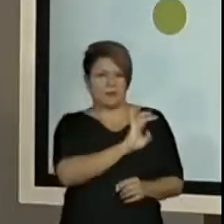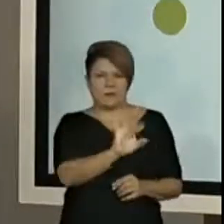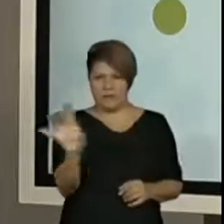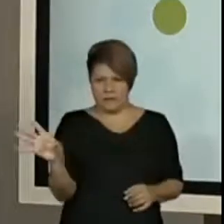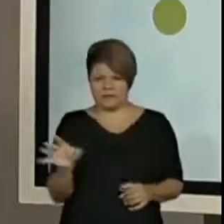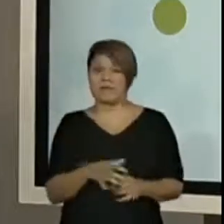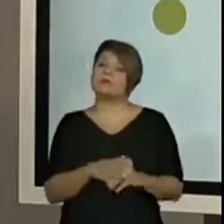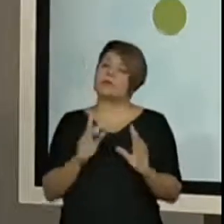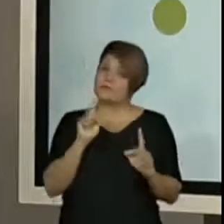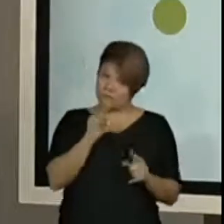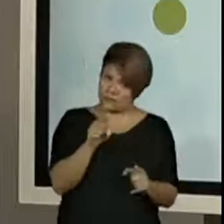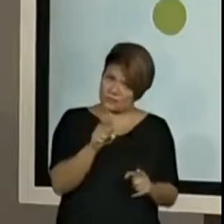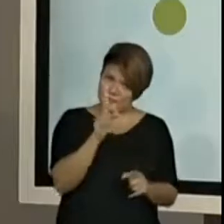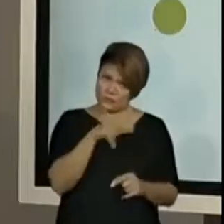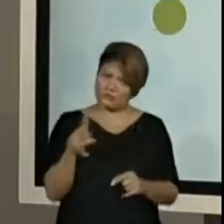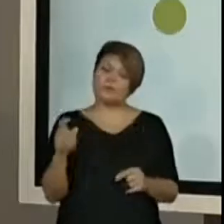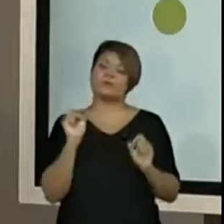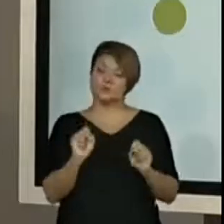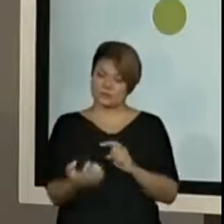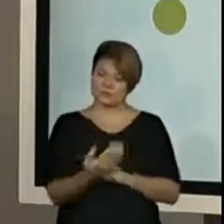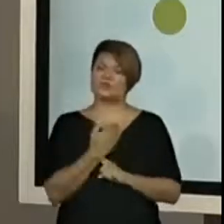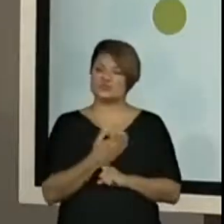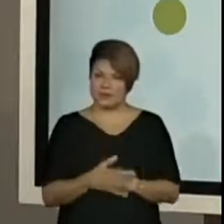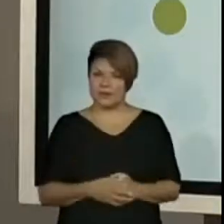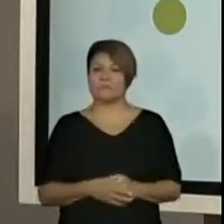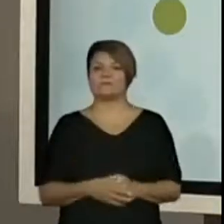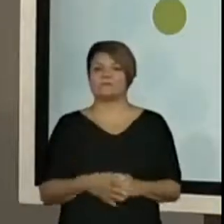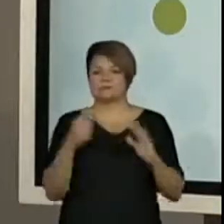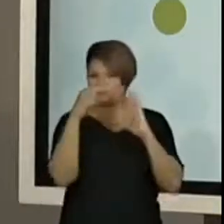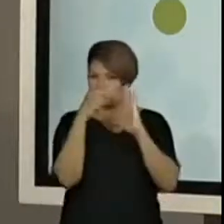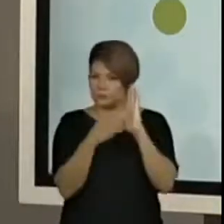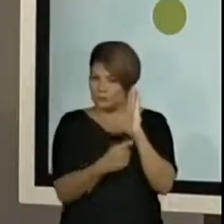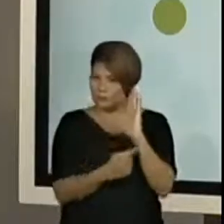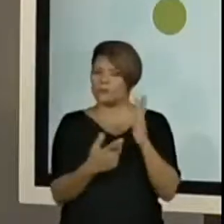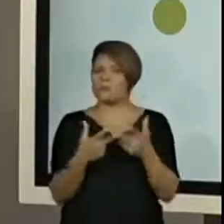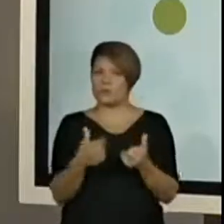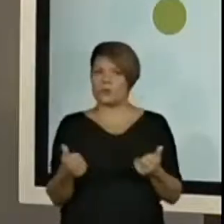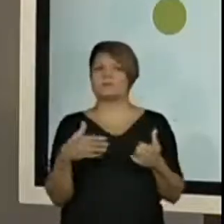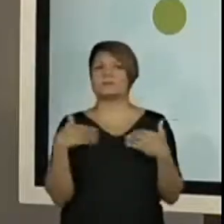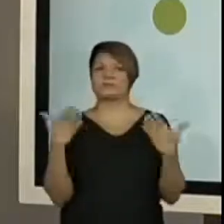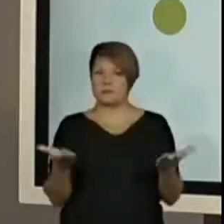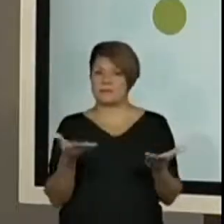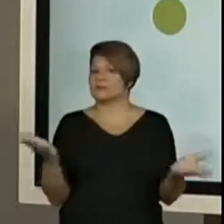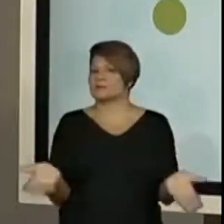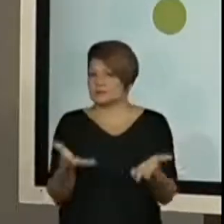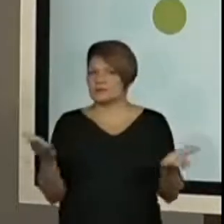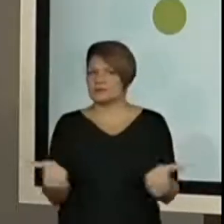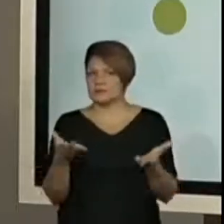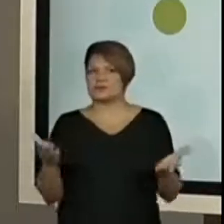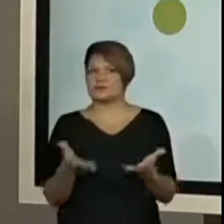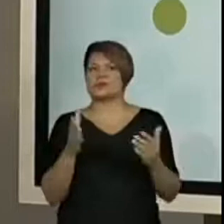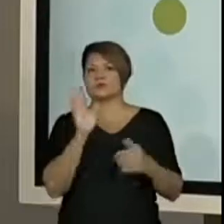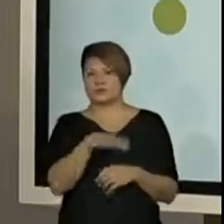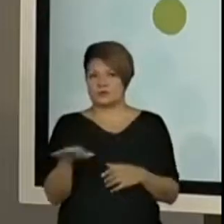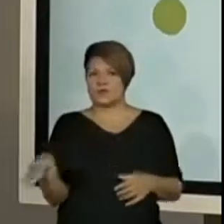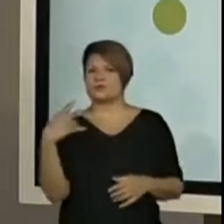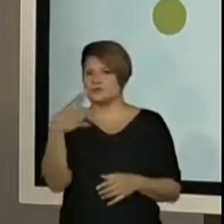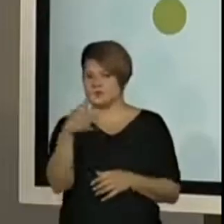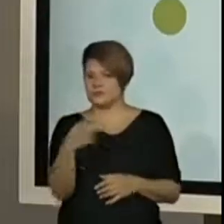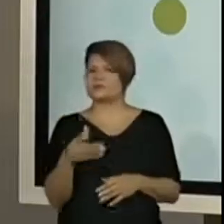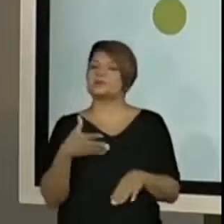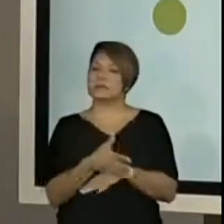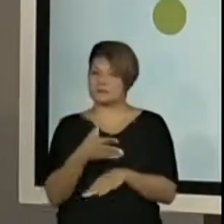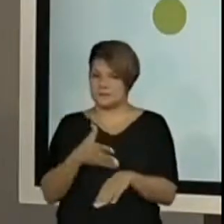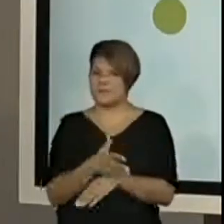também nos ajudar dando intervenções mais pontuais e puxando mais, estimulando mais os alunos de vocês a